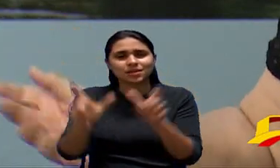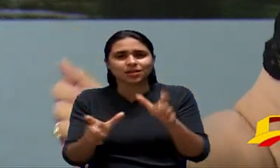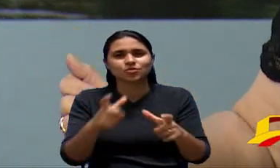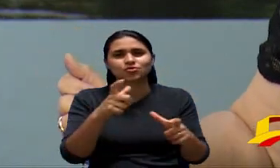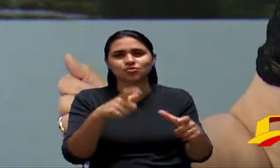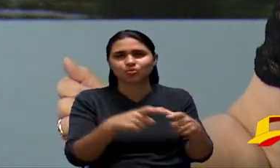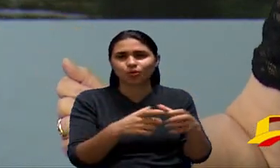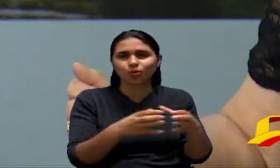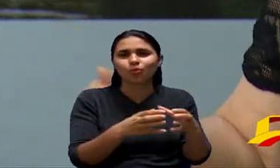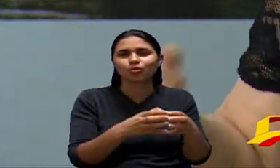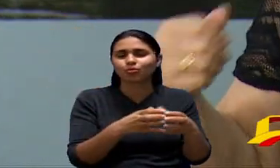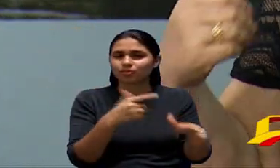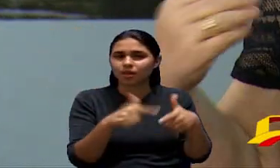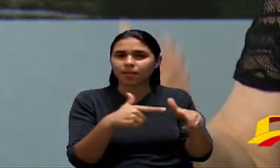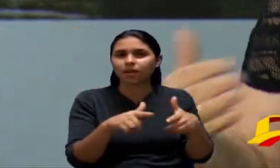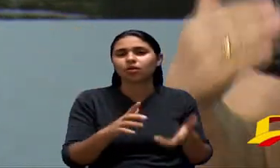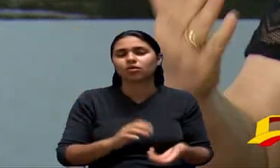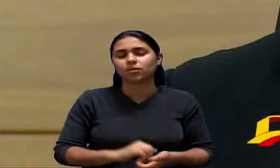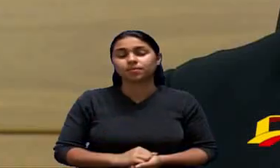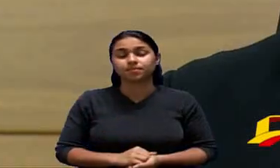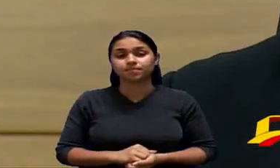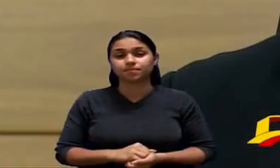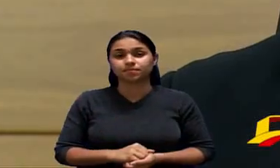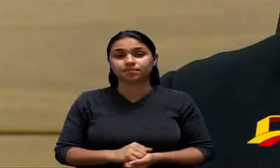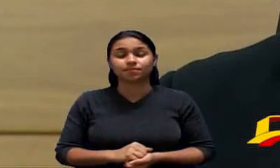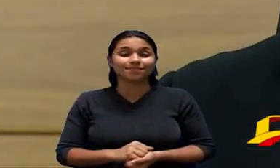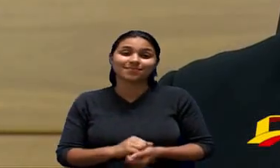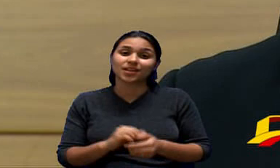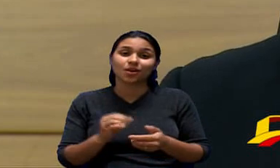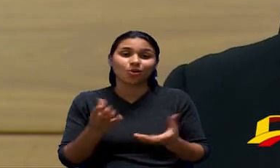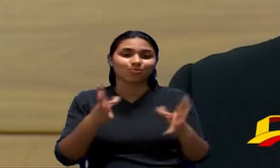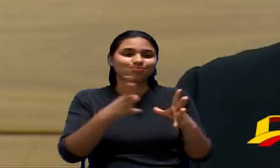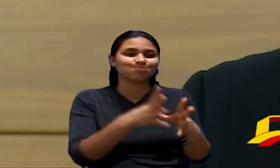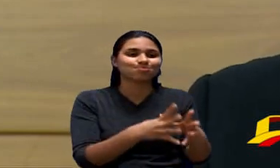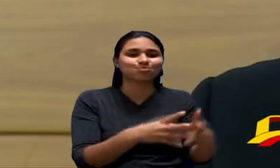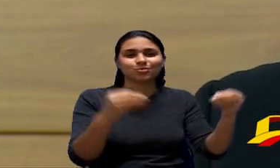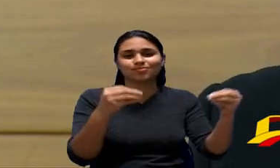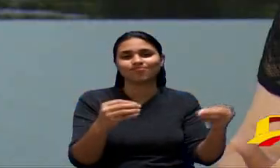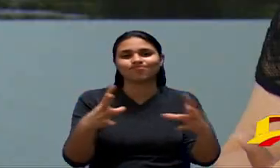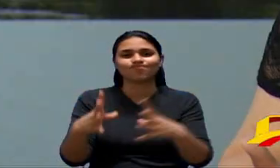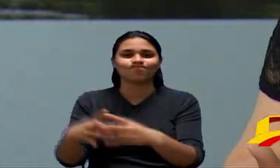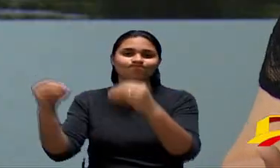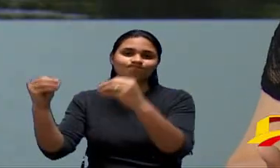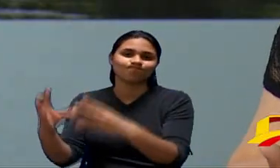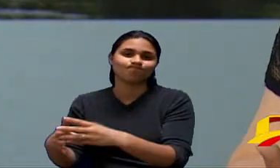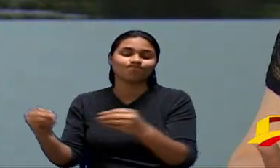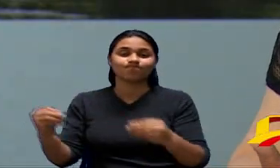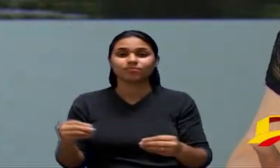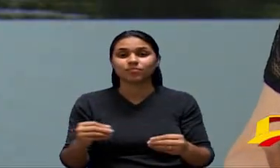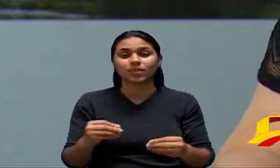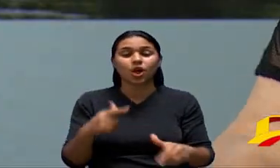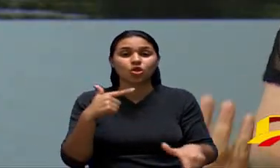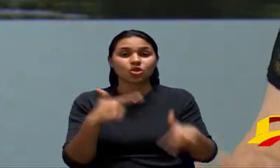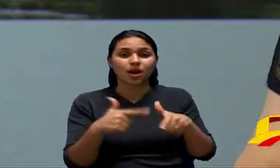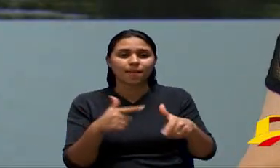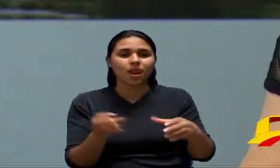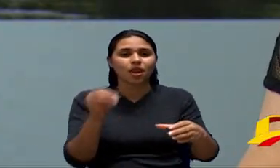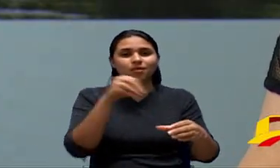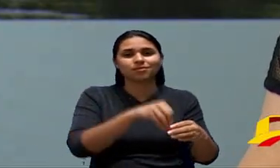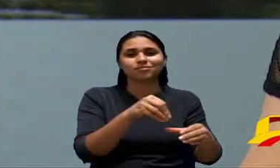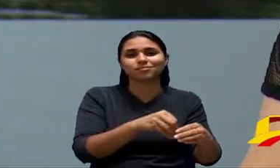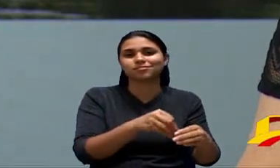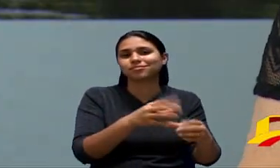Luiz Arras então deixam de existir esses sindicatos todos os empregados do sindicato e